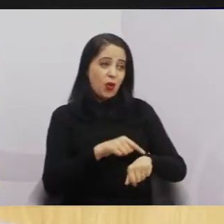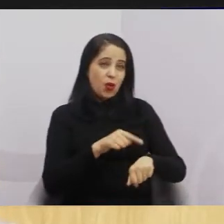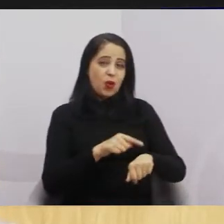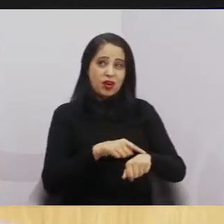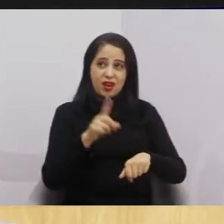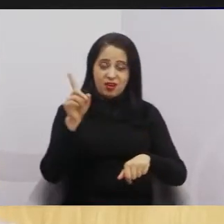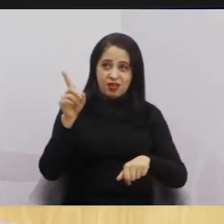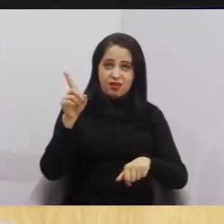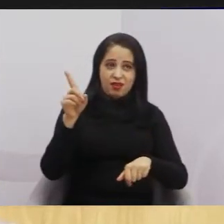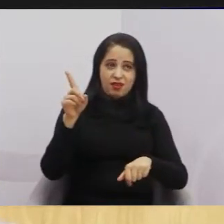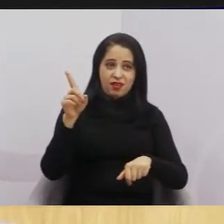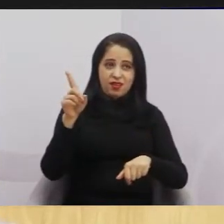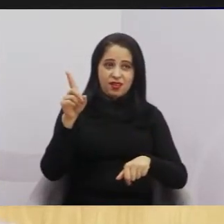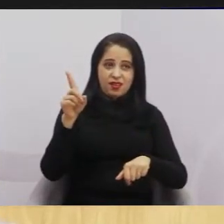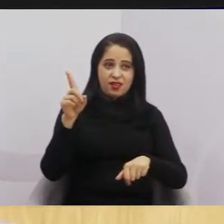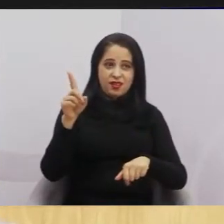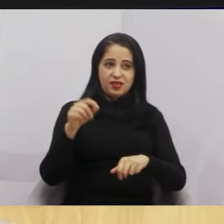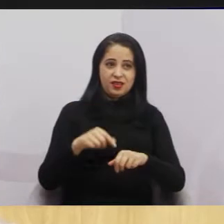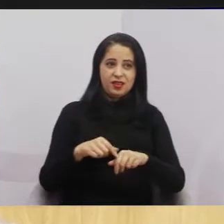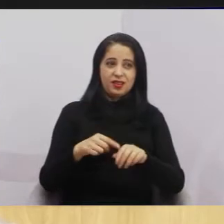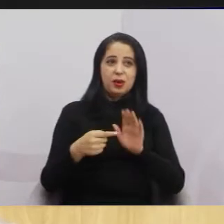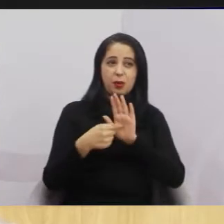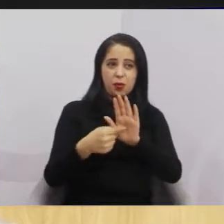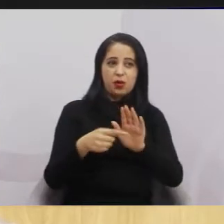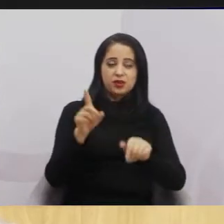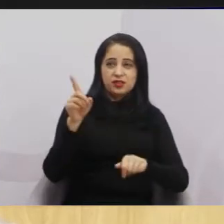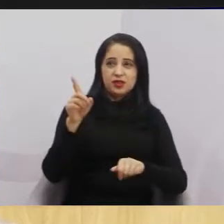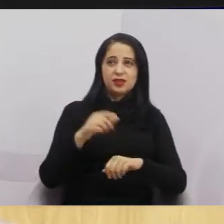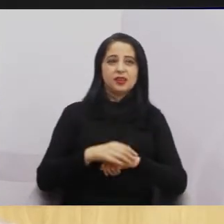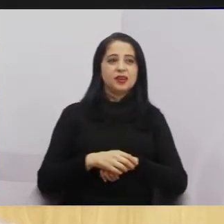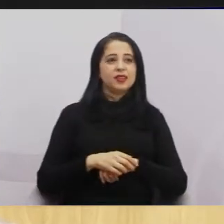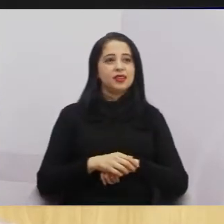ali. Pode pôr seis? Pode pôr seis?